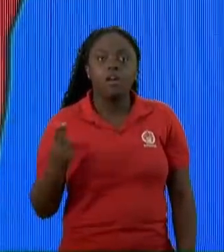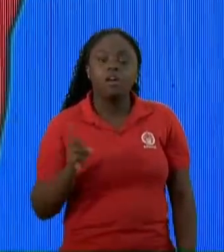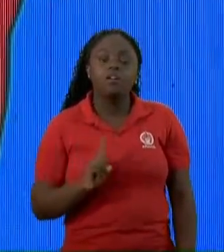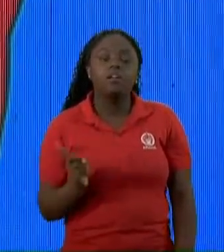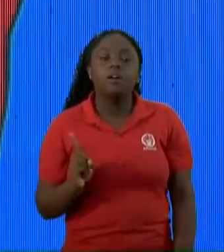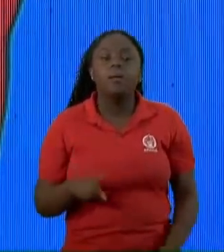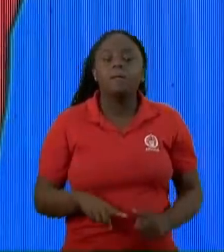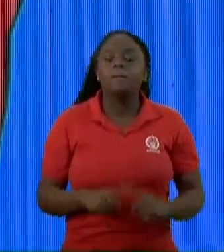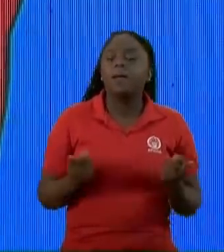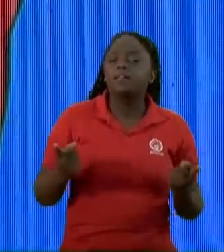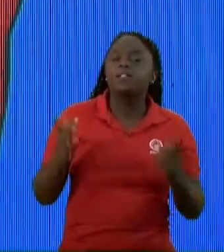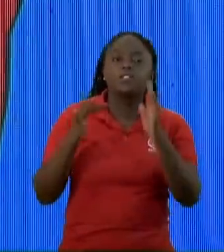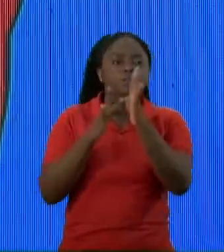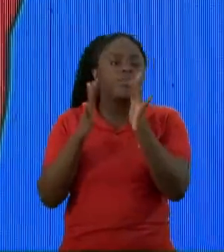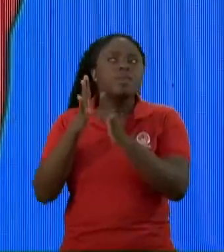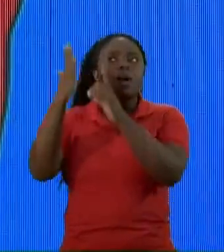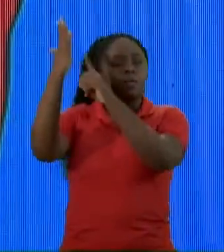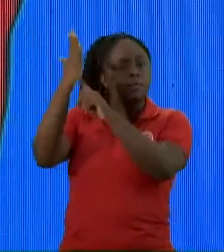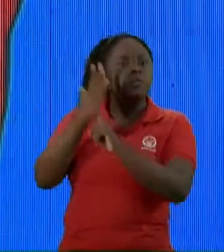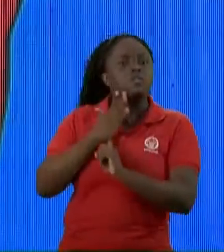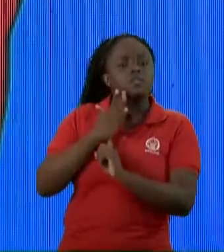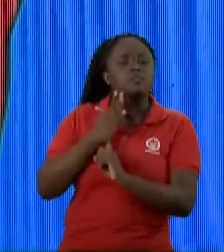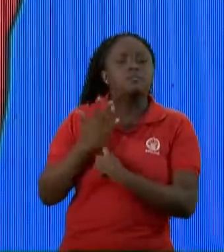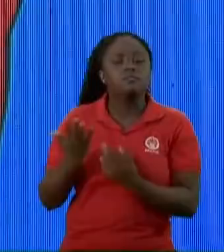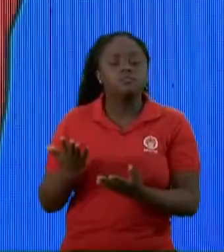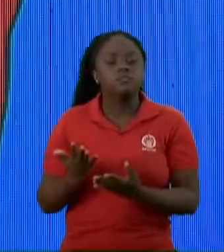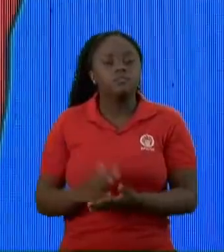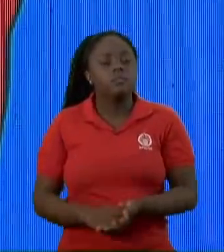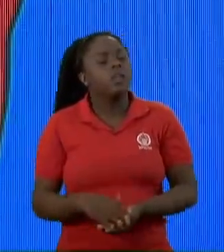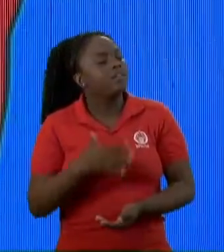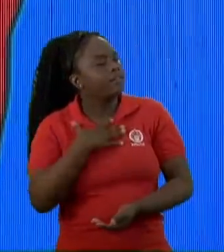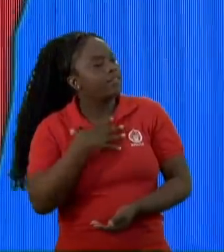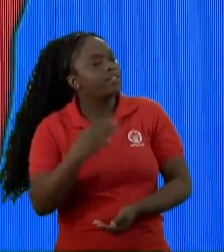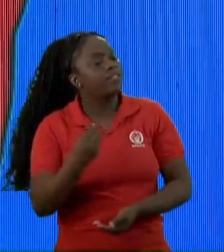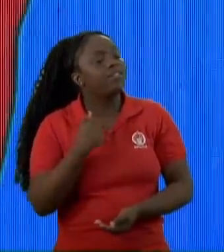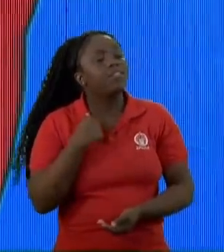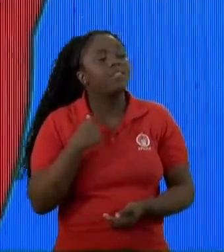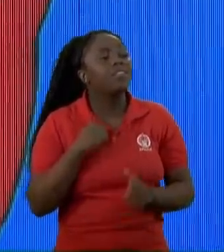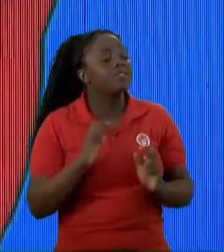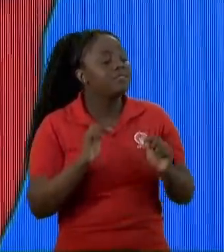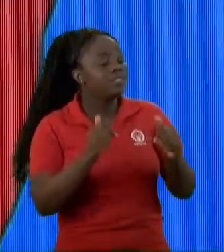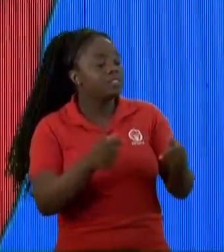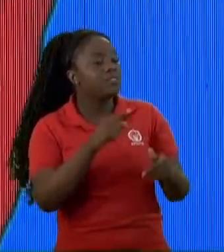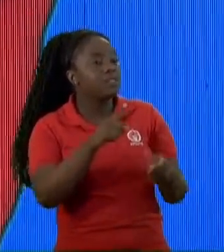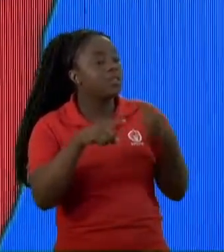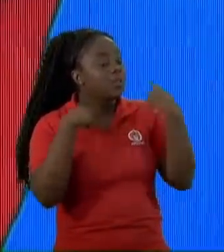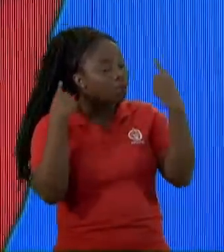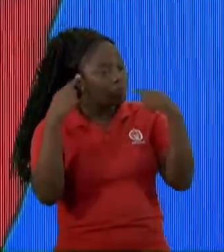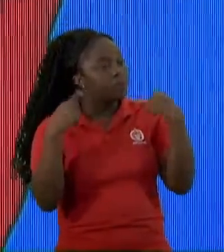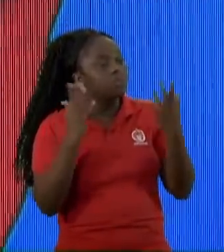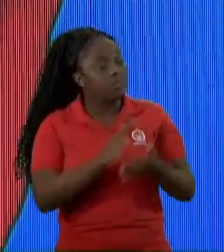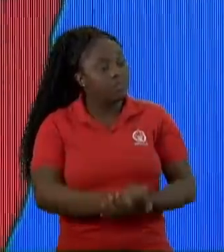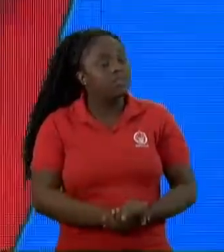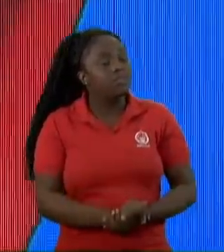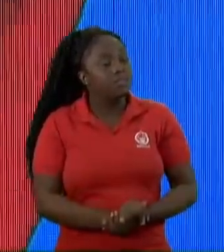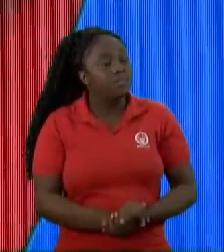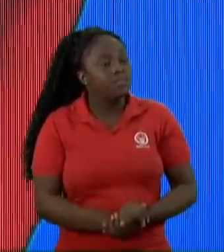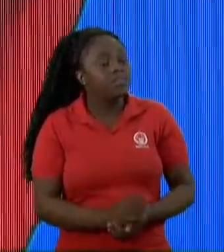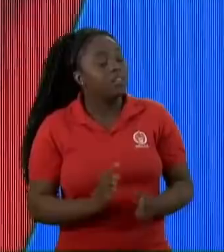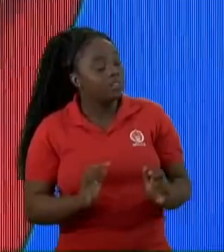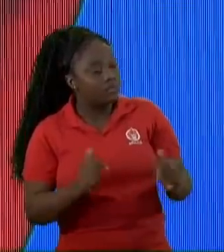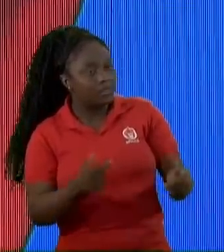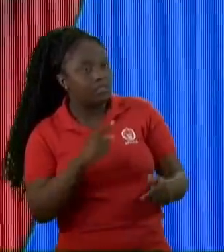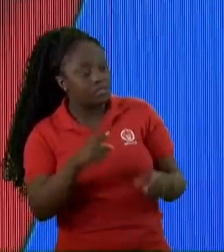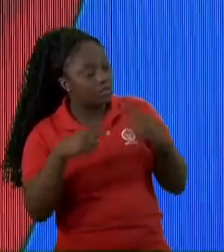Mas com o tempo Jesus foi me mostrando Assim Filho Eu te fiz maluquinho Eu te fiz doido